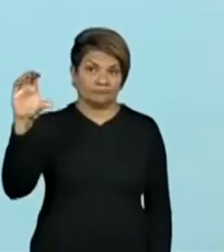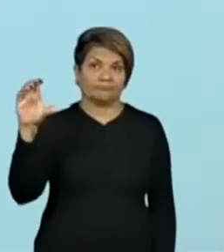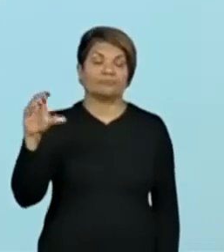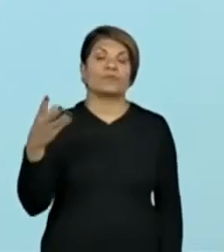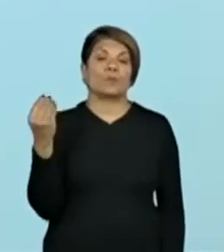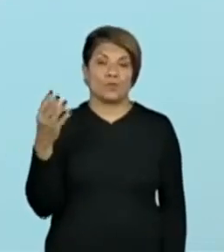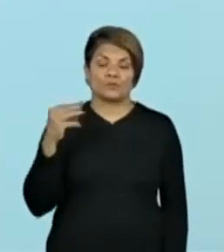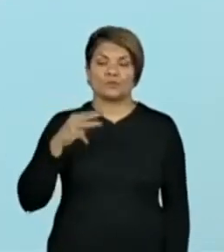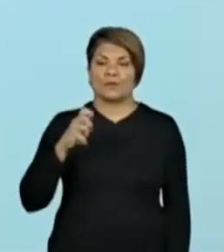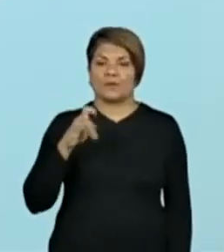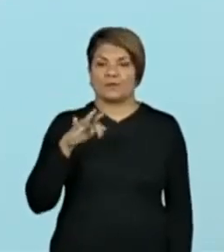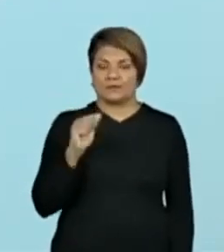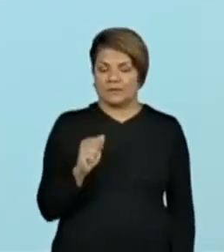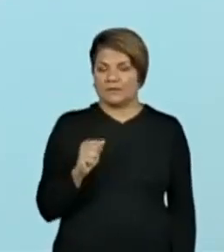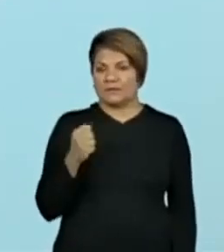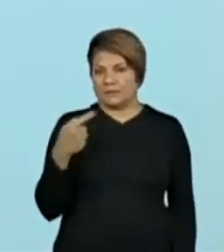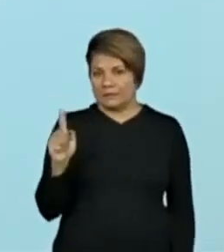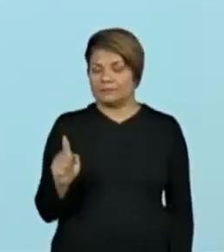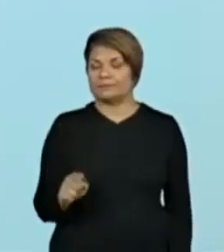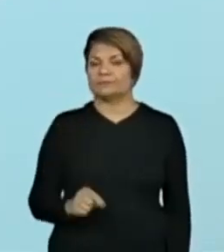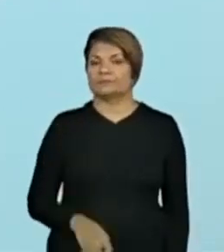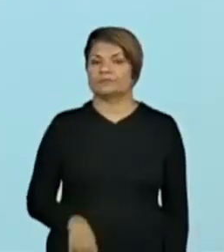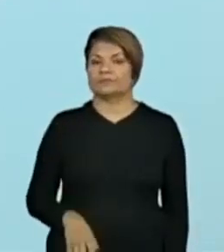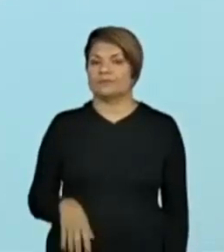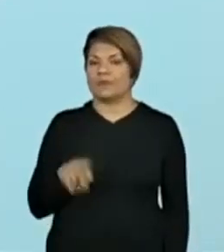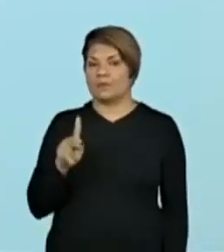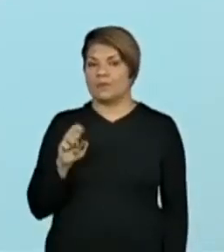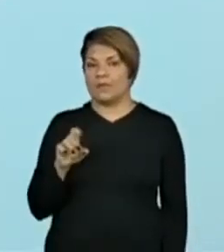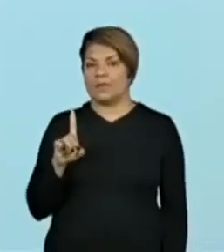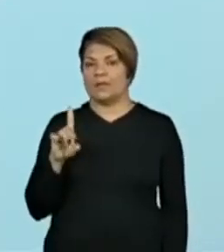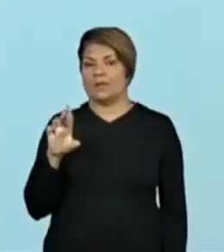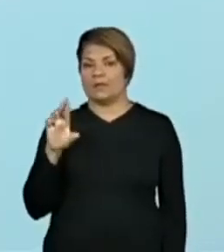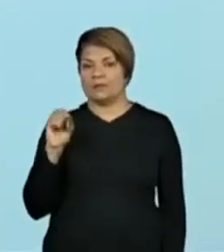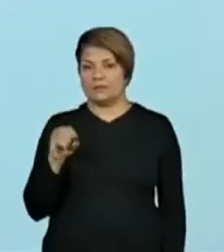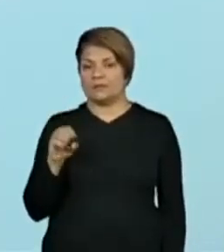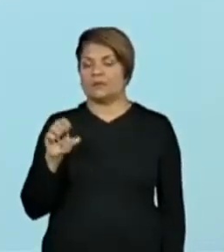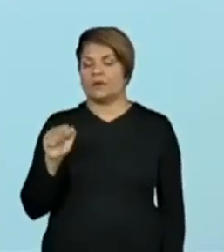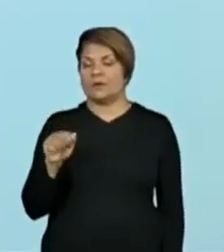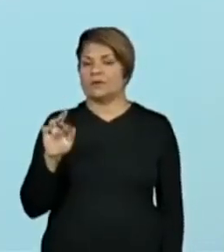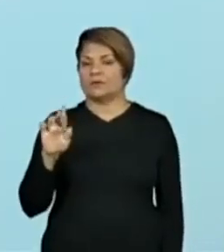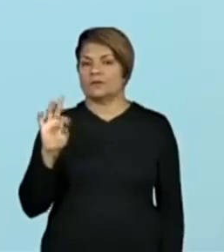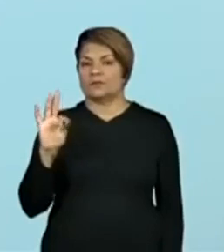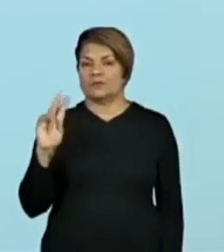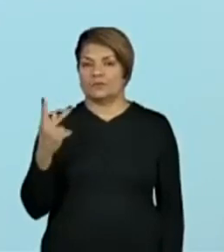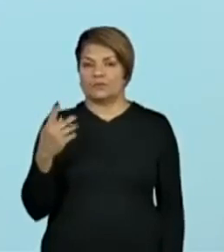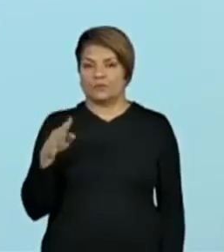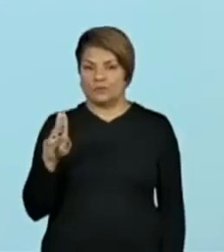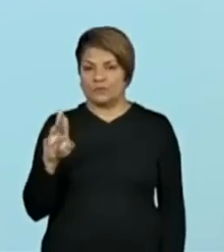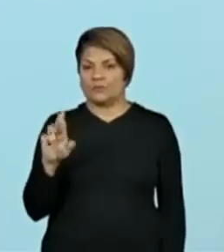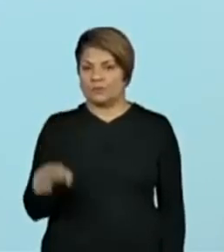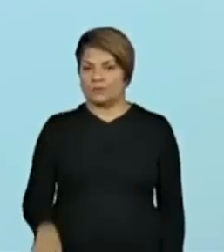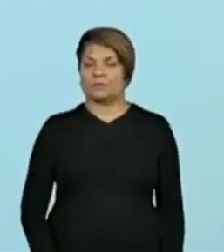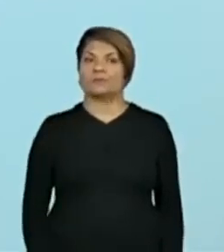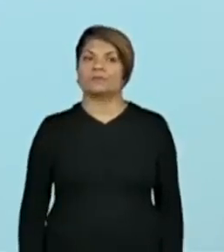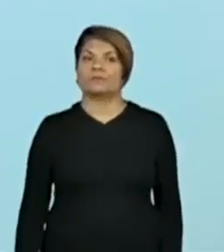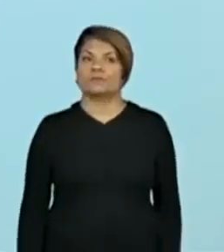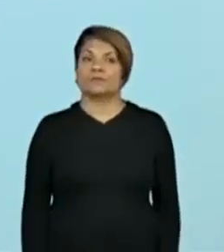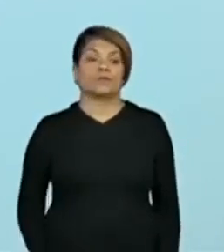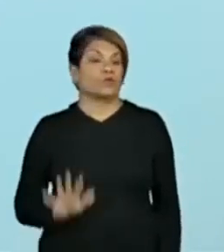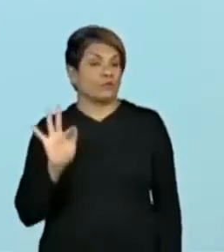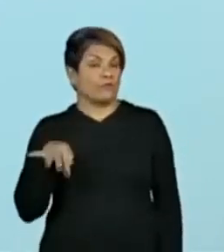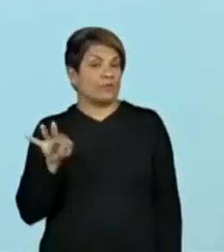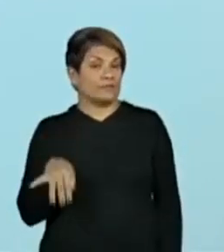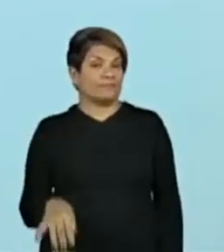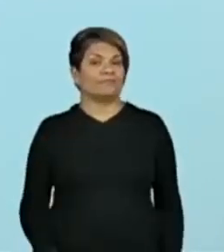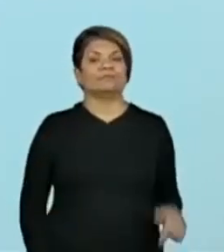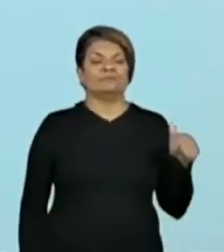A Maria, né? Maria ou Maria, o Hugo, o Pedro, o Arthur. Estão falando que uma boa opção seria colocar no final.